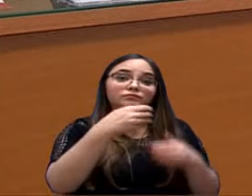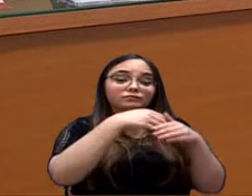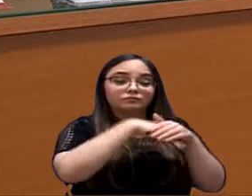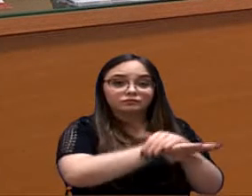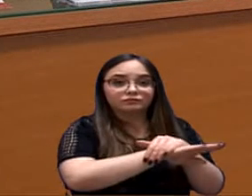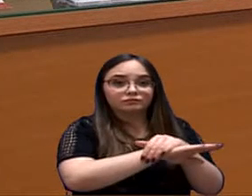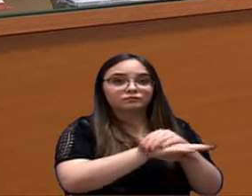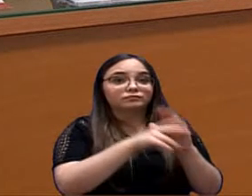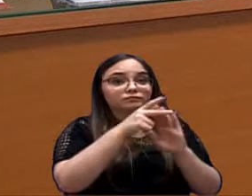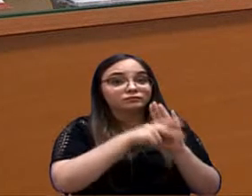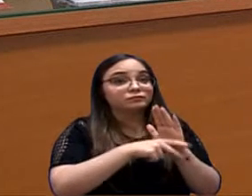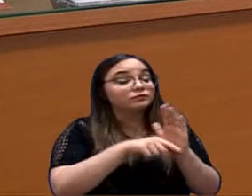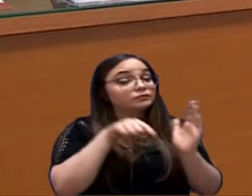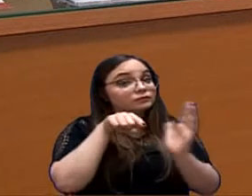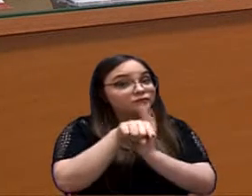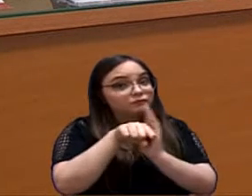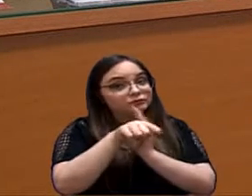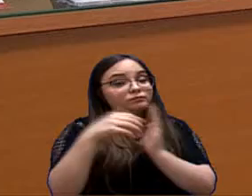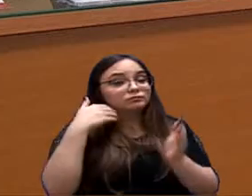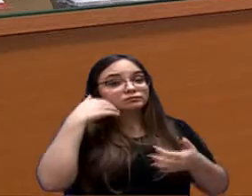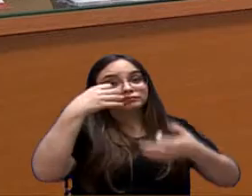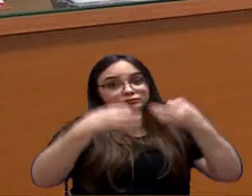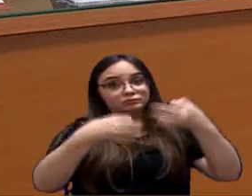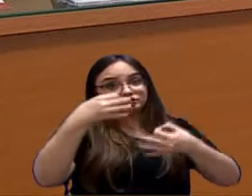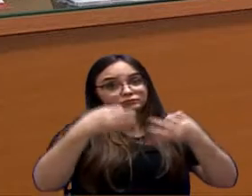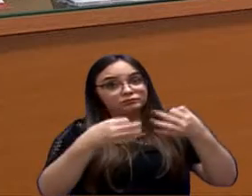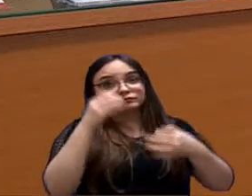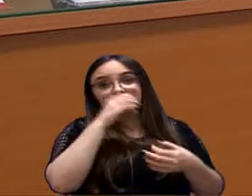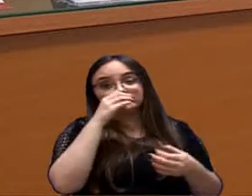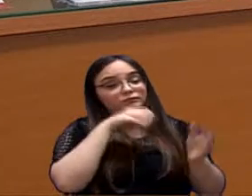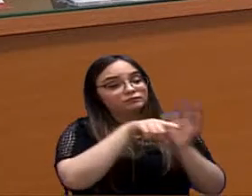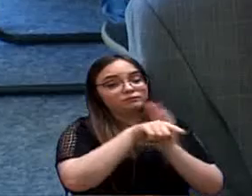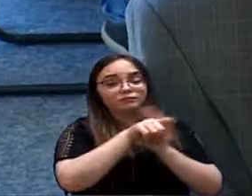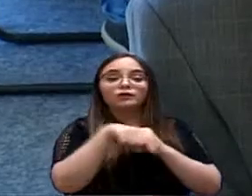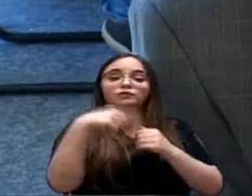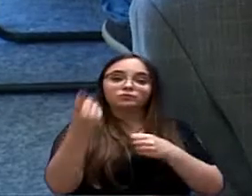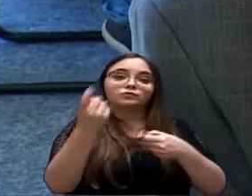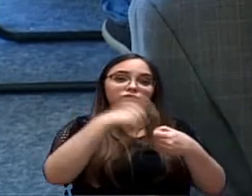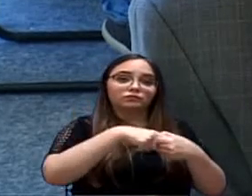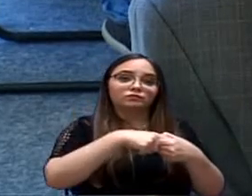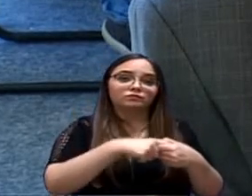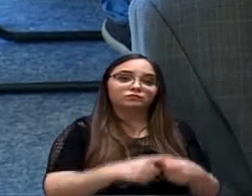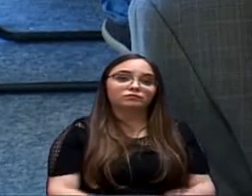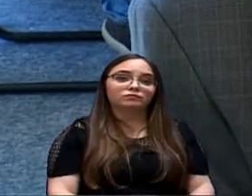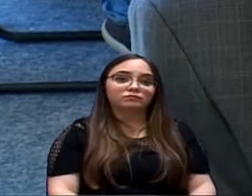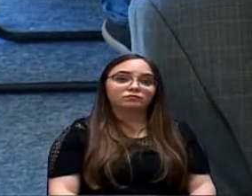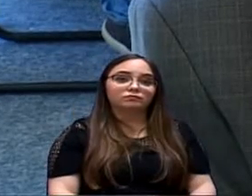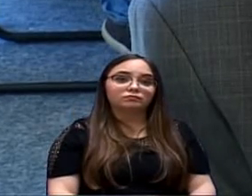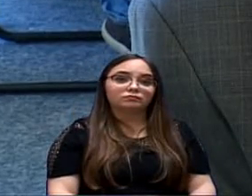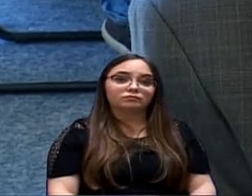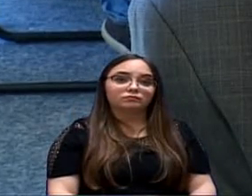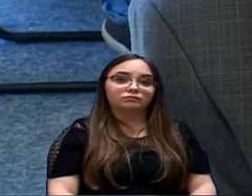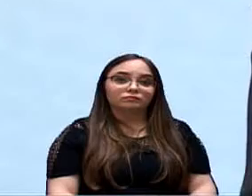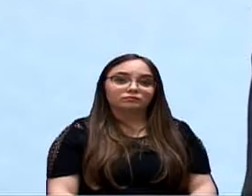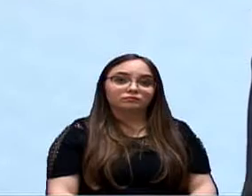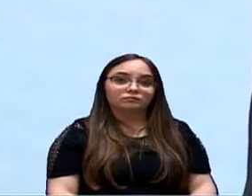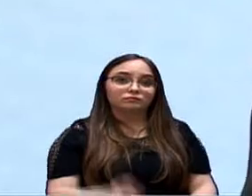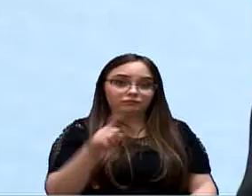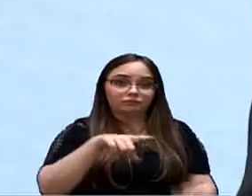projeto? Para análise da consultoria jurídica, o mais rápido que puder, e daí... Mas qual que a análise seria para